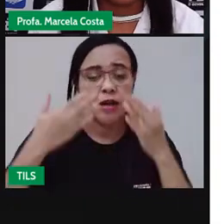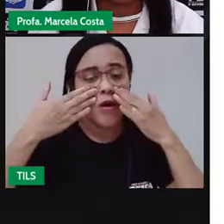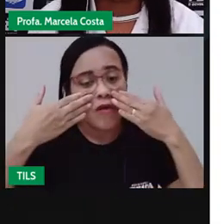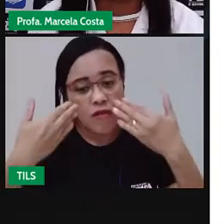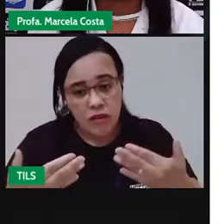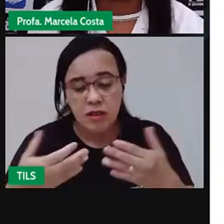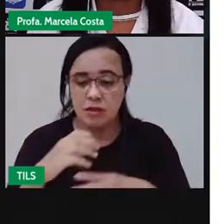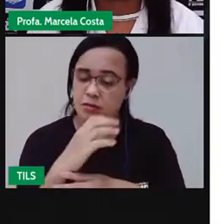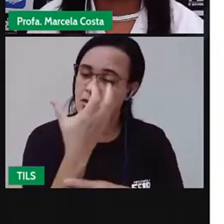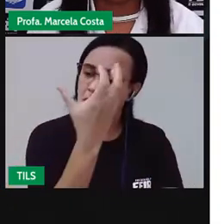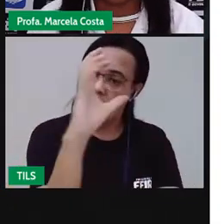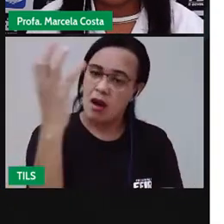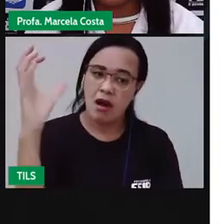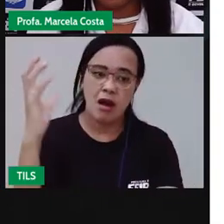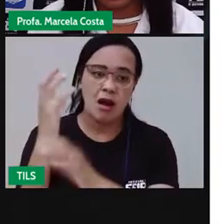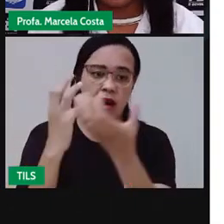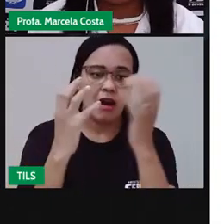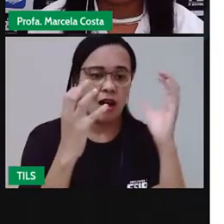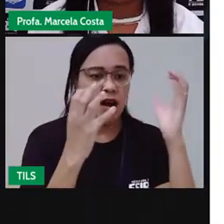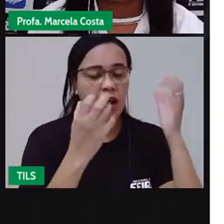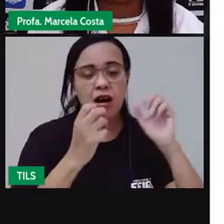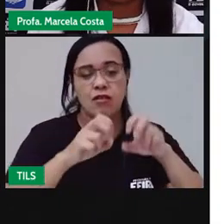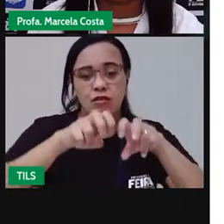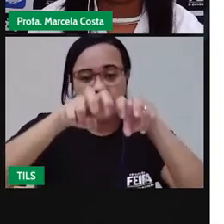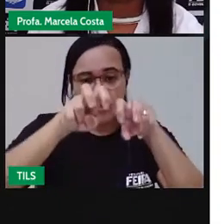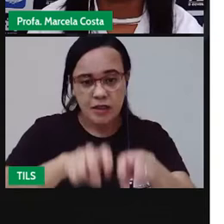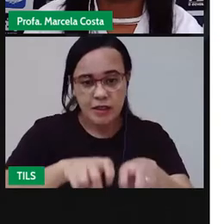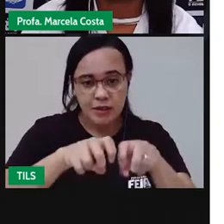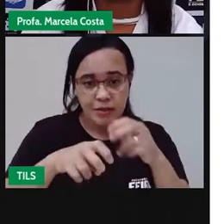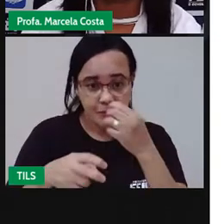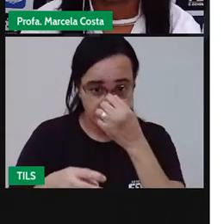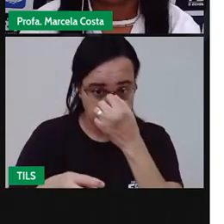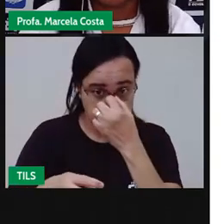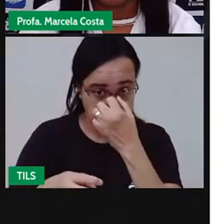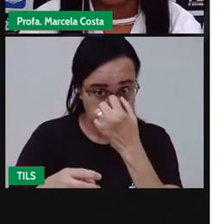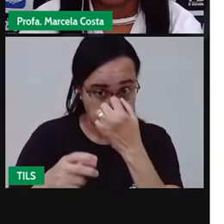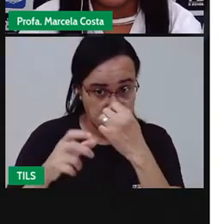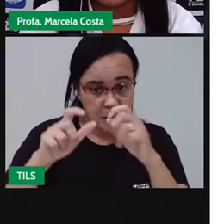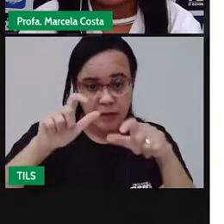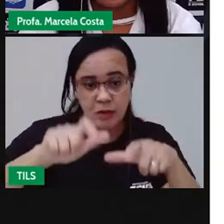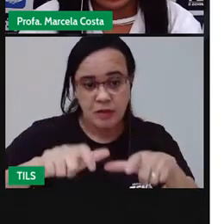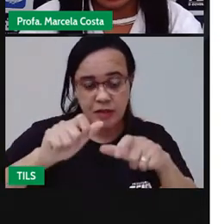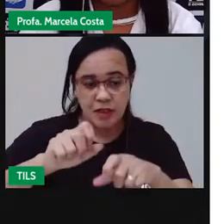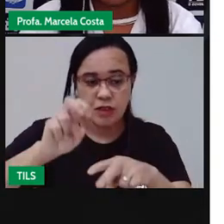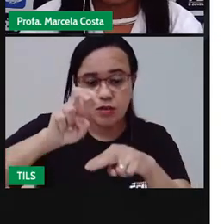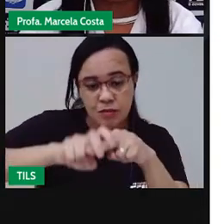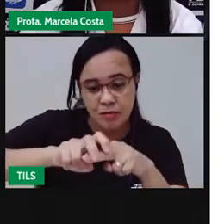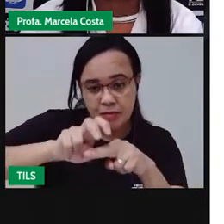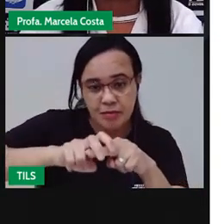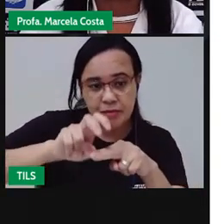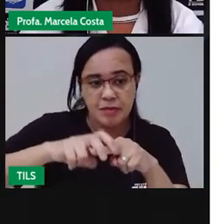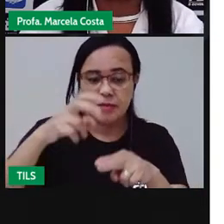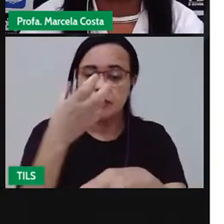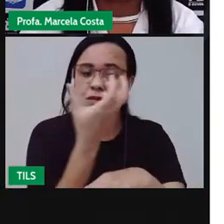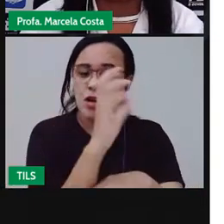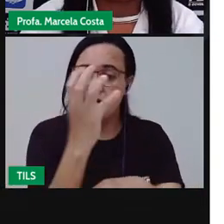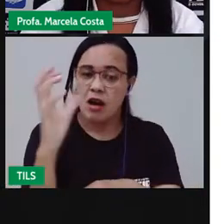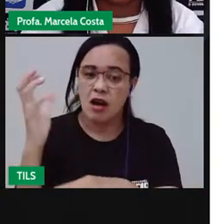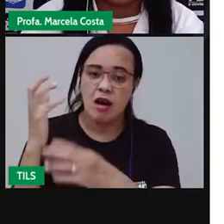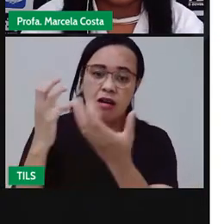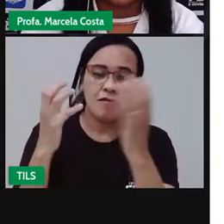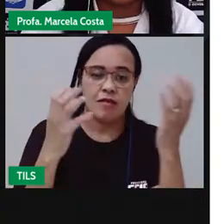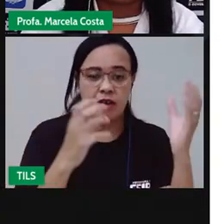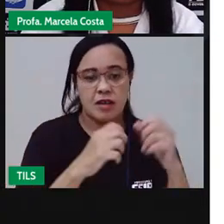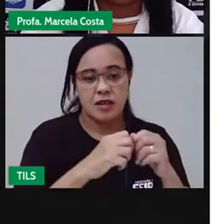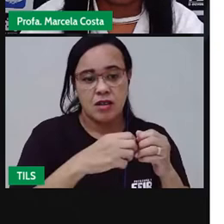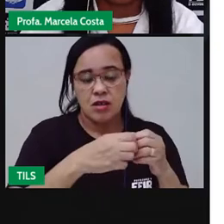aquelas árvores, ali tinha um banco também, né? Vou voltar a imagem aqui para você ver. As árvores, uma